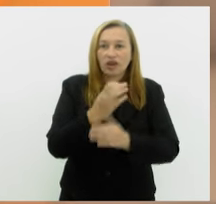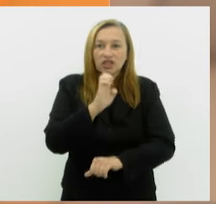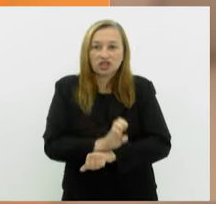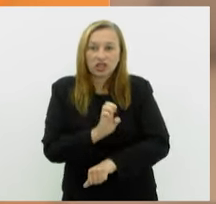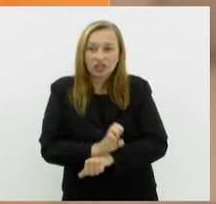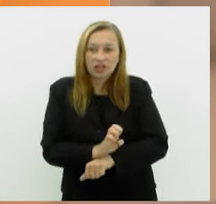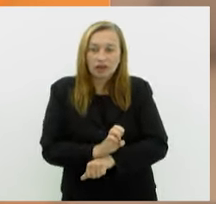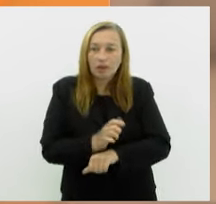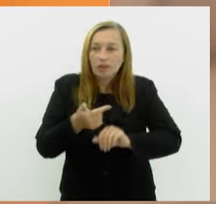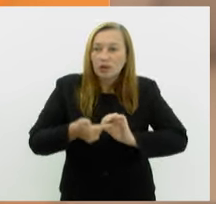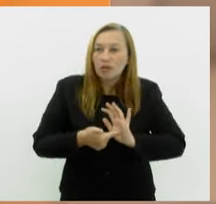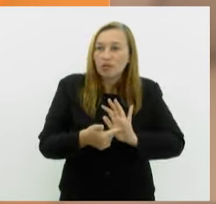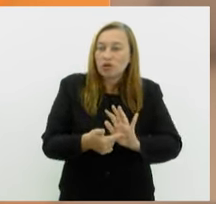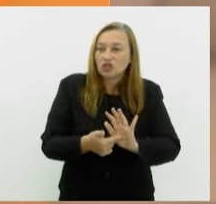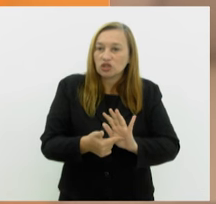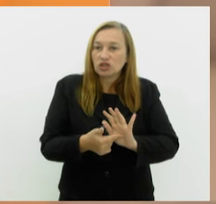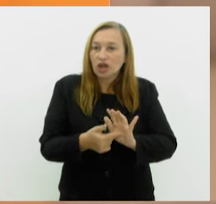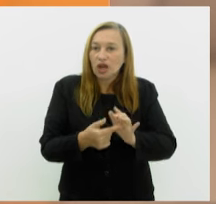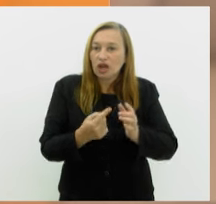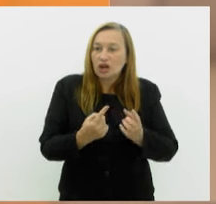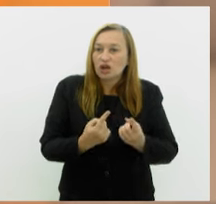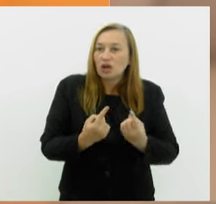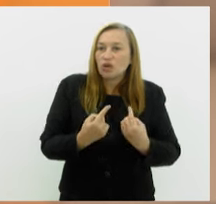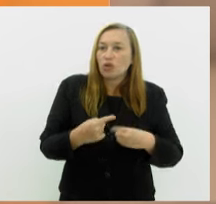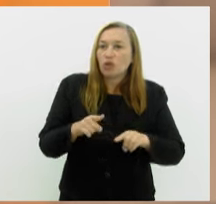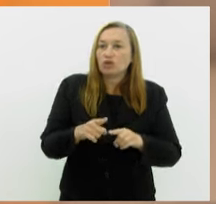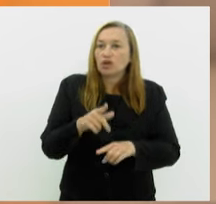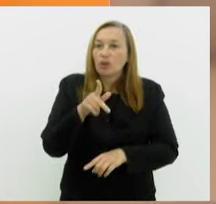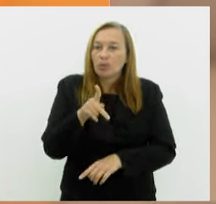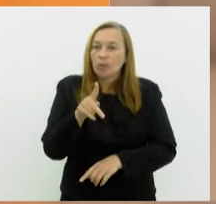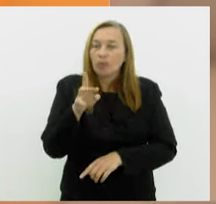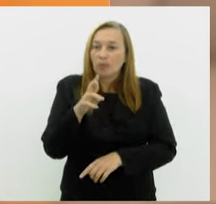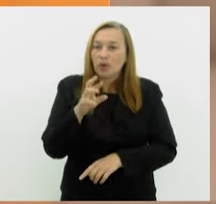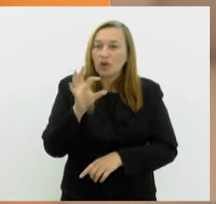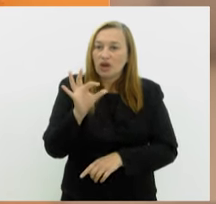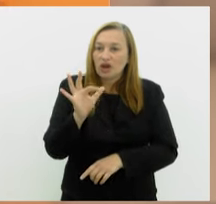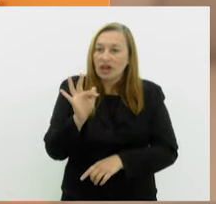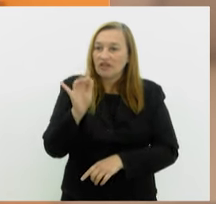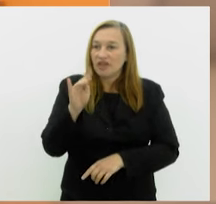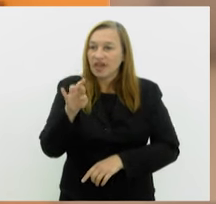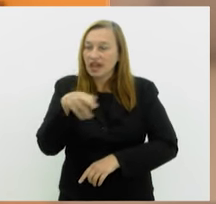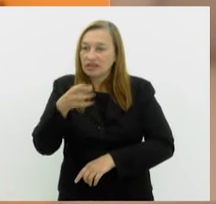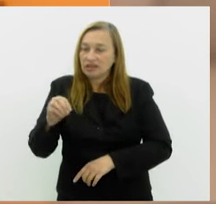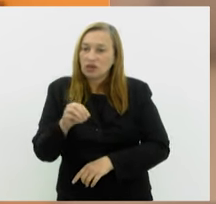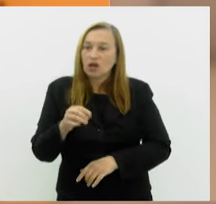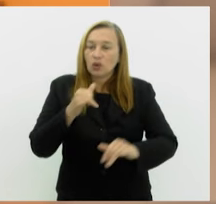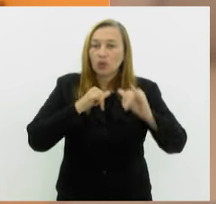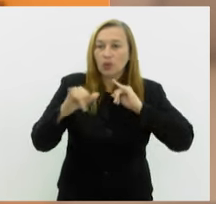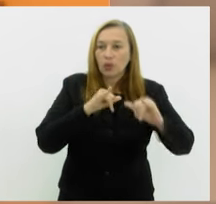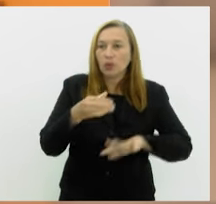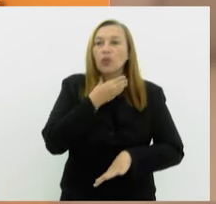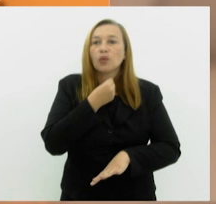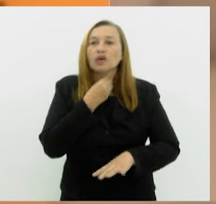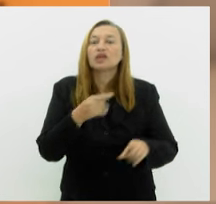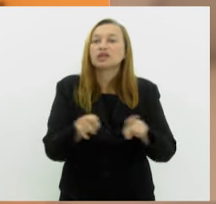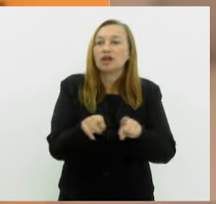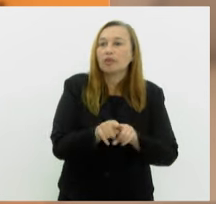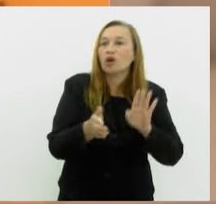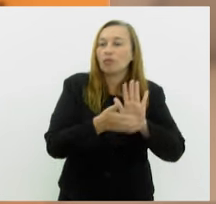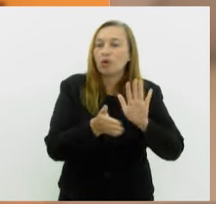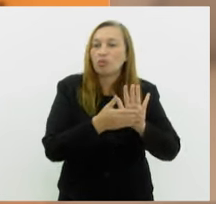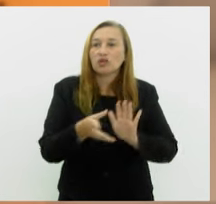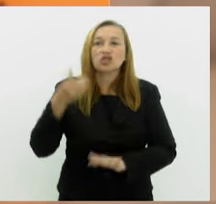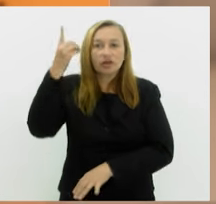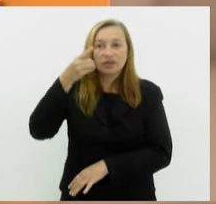para identificação e combate à proliferação de notícias falsas. Ainda na pauta, uma proposta do deputado